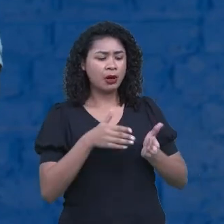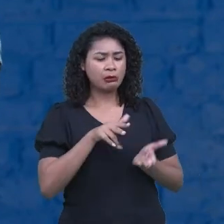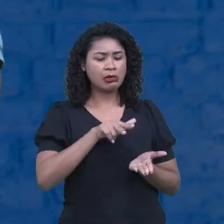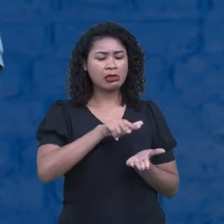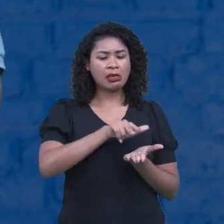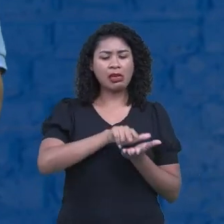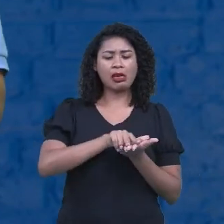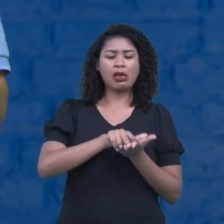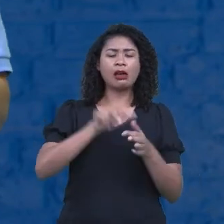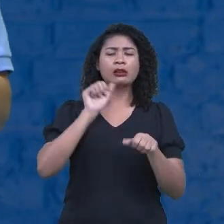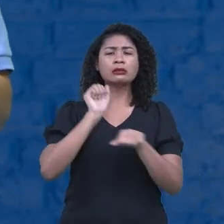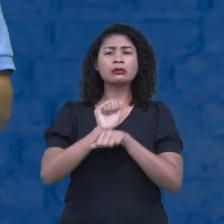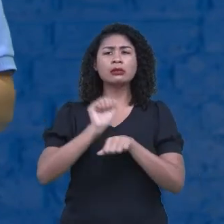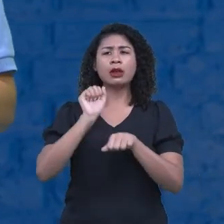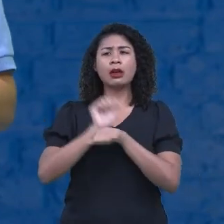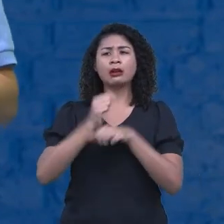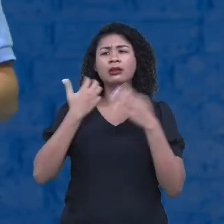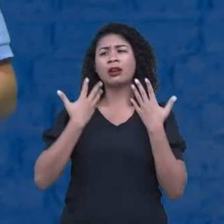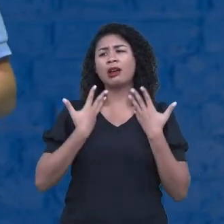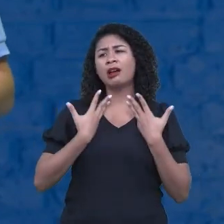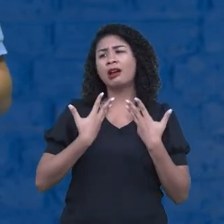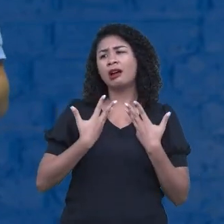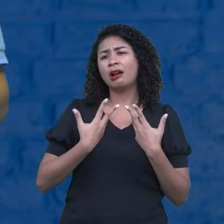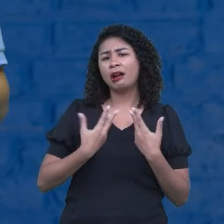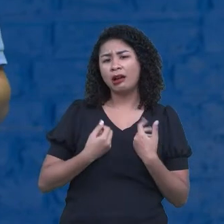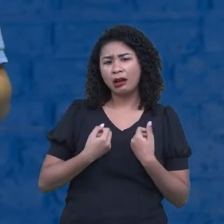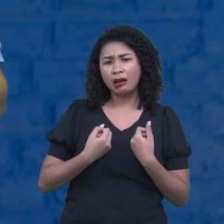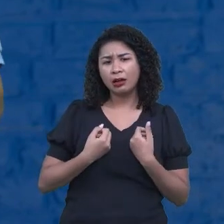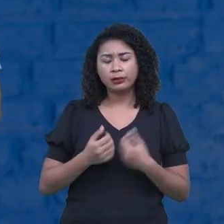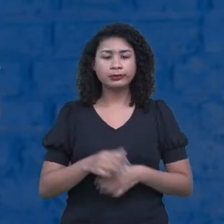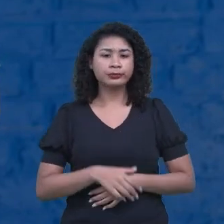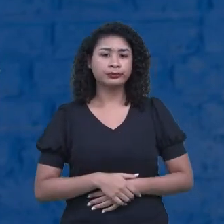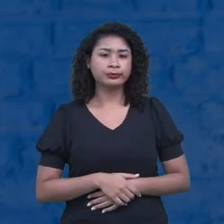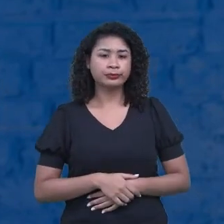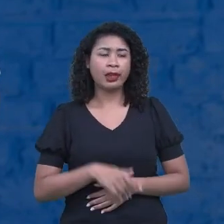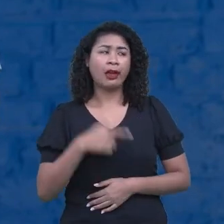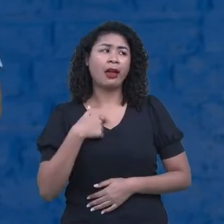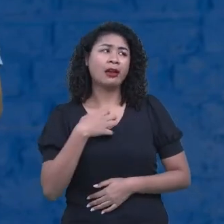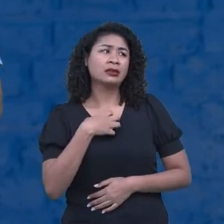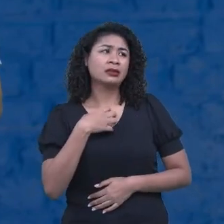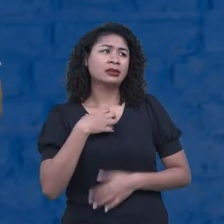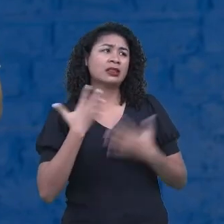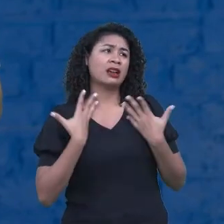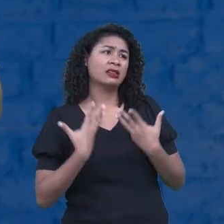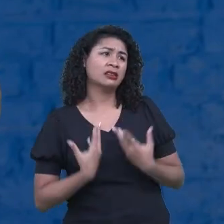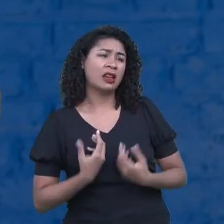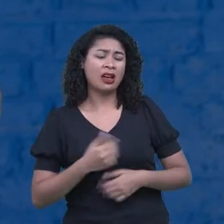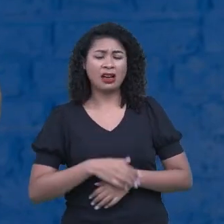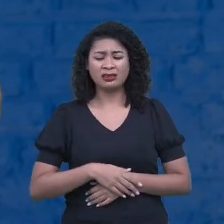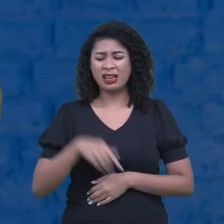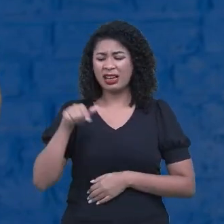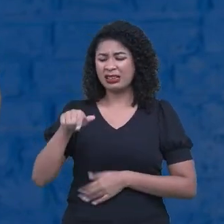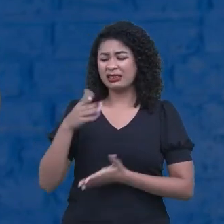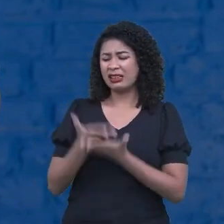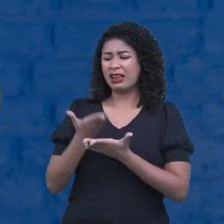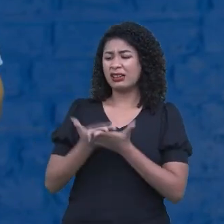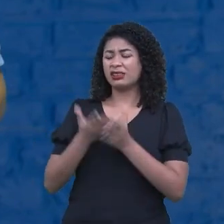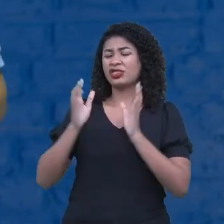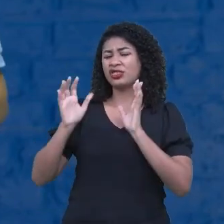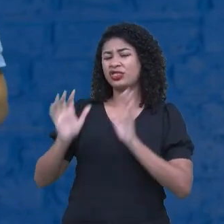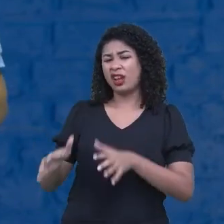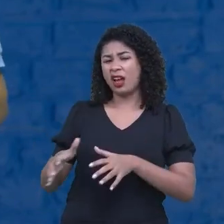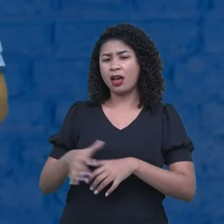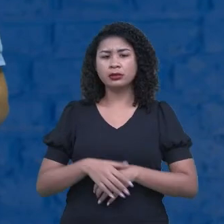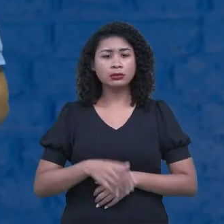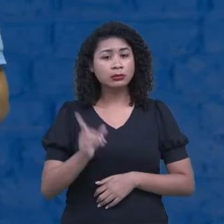esperando, ah, o cansaço. Ah, eu vou ficar, ah, já estou cansado. Ah, que aula chata. Não, procurar ver também as coisas